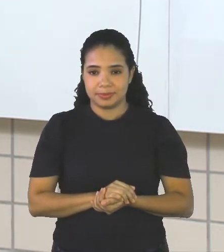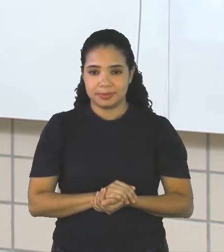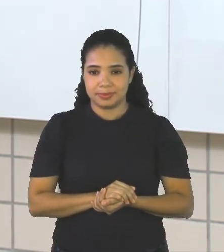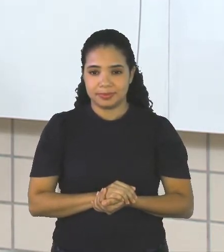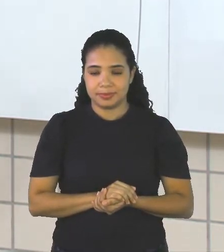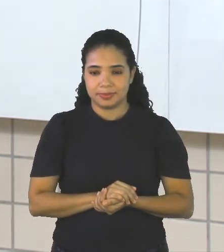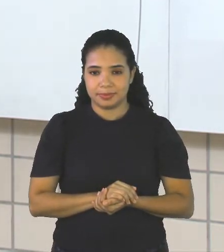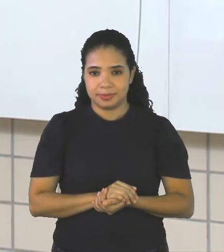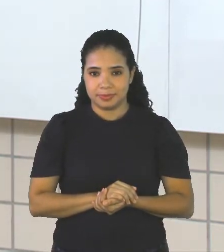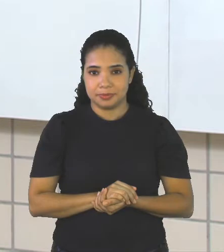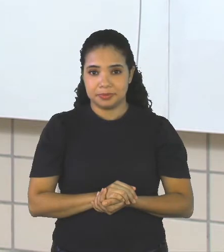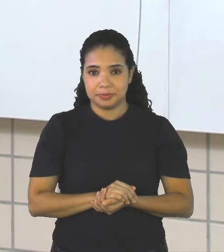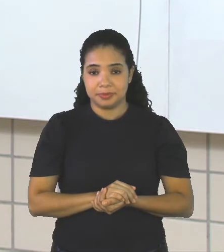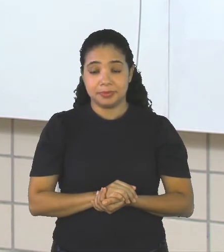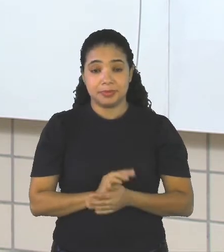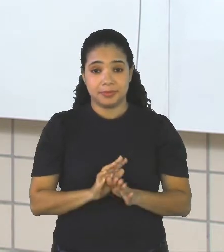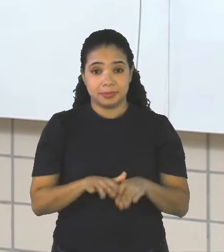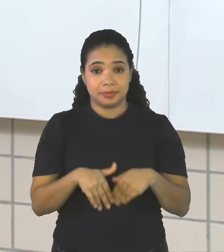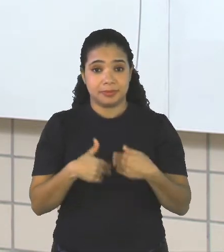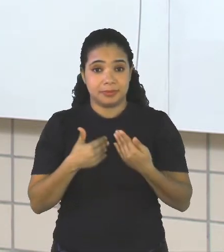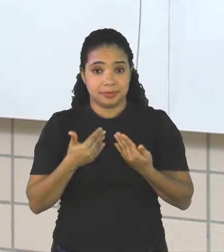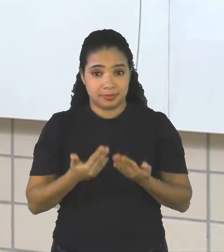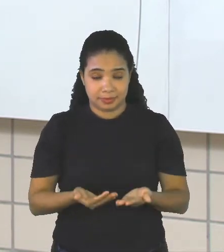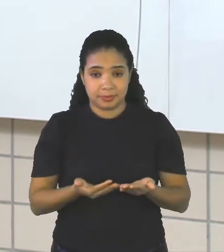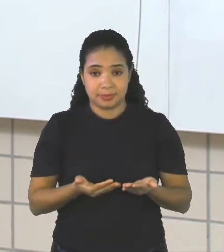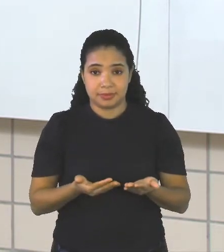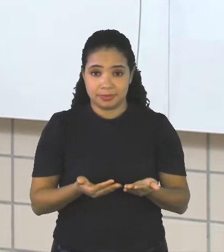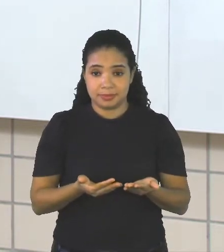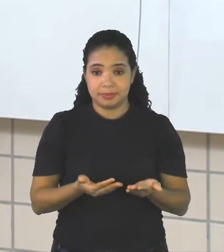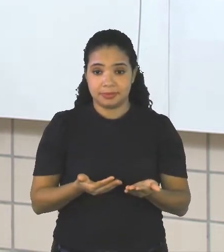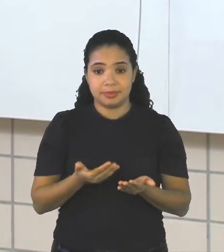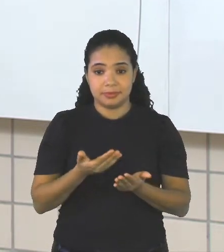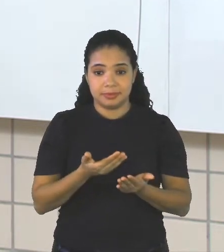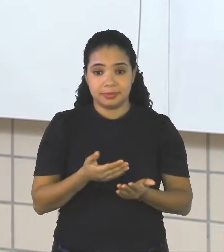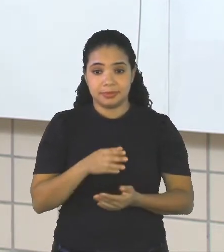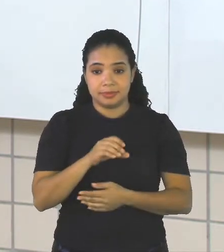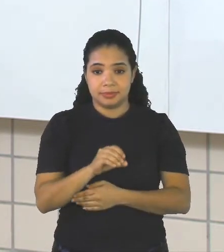Vamos então De Our